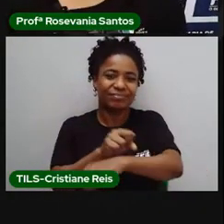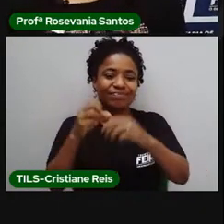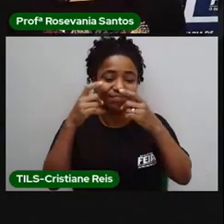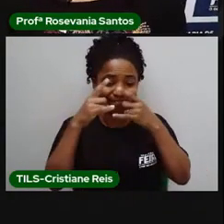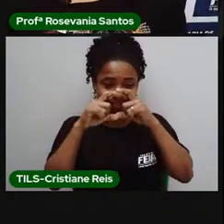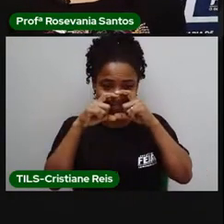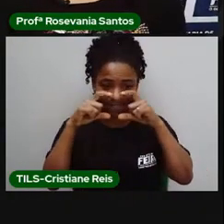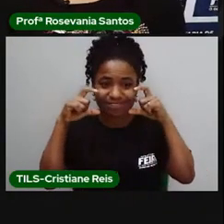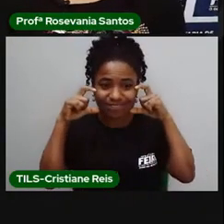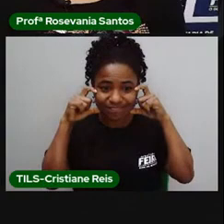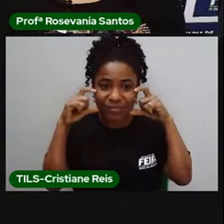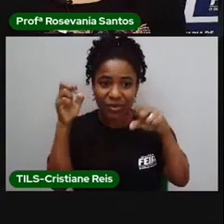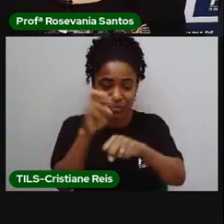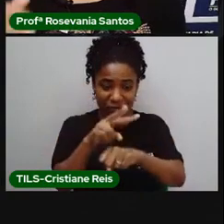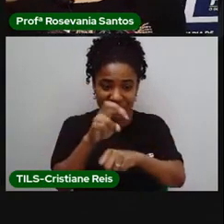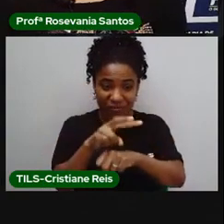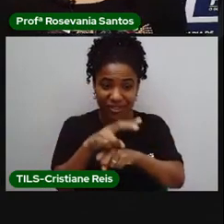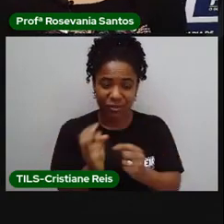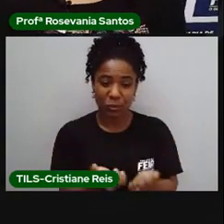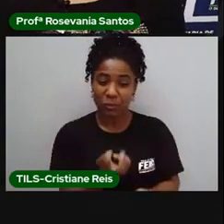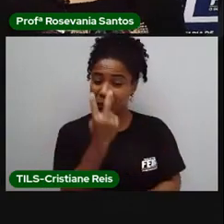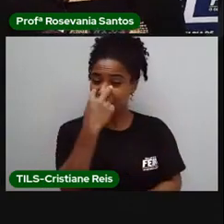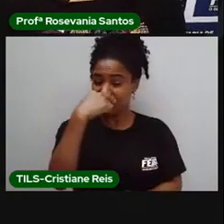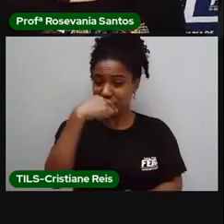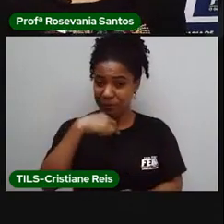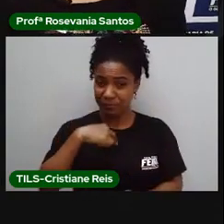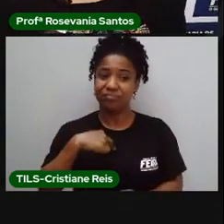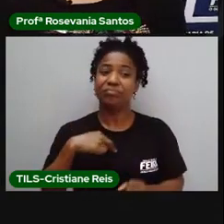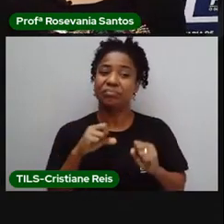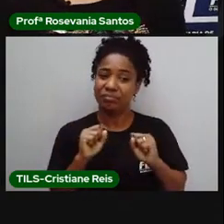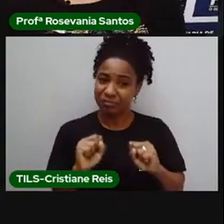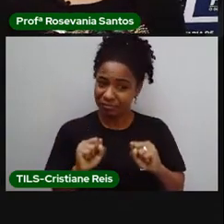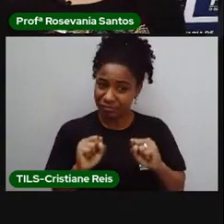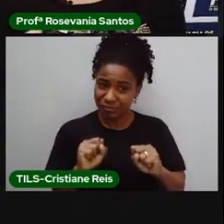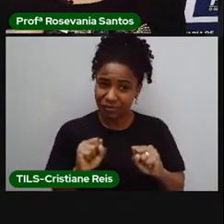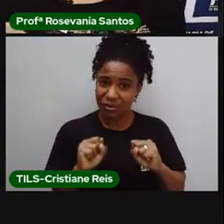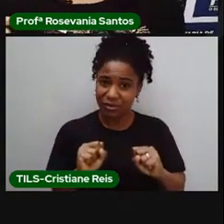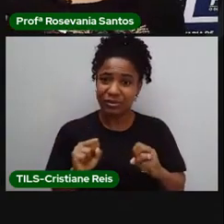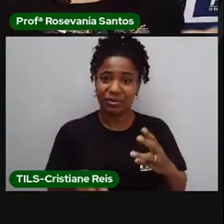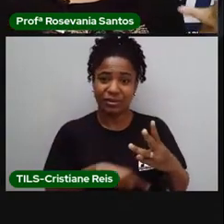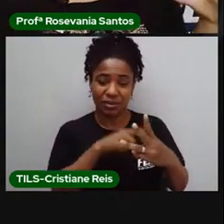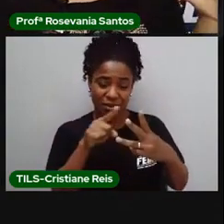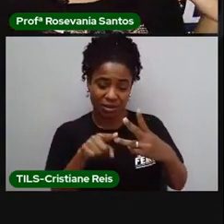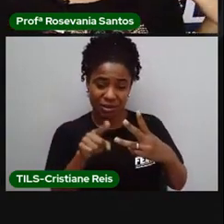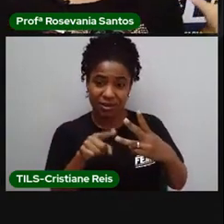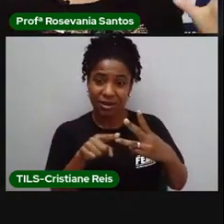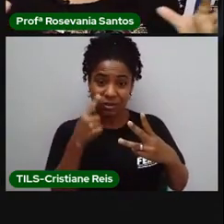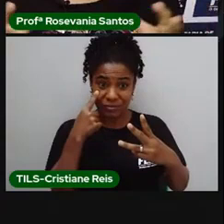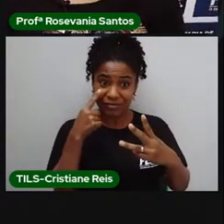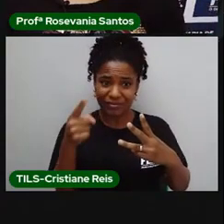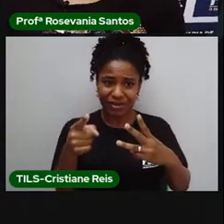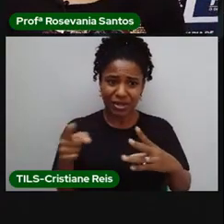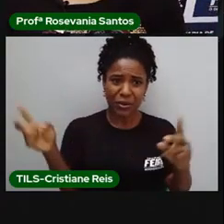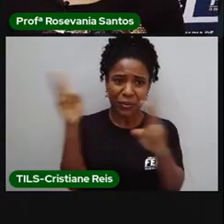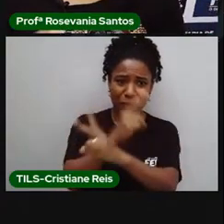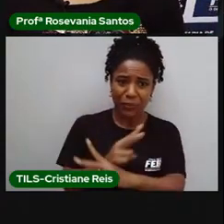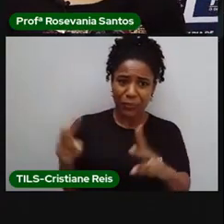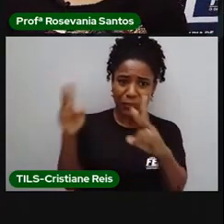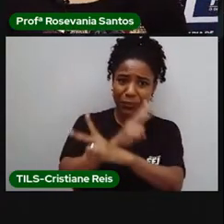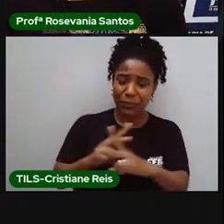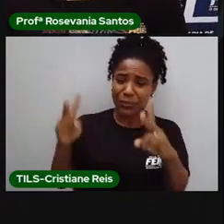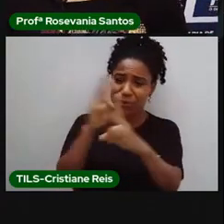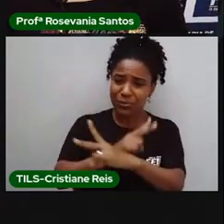passar um pouquinho desses produtos. Agora, imagina nessa outra aqui, você percebe mesmo a quantidade